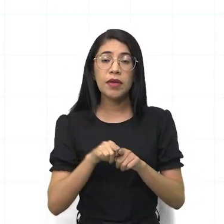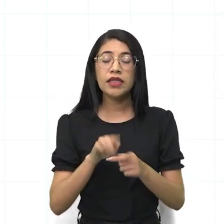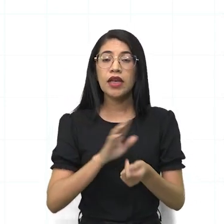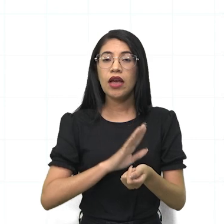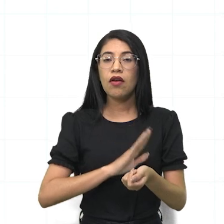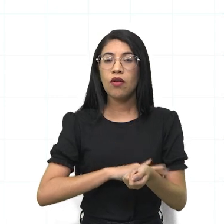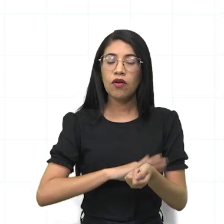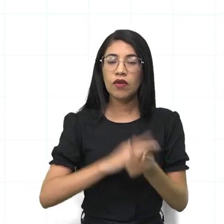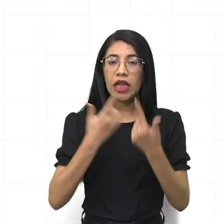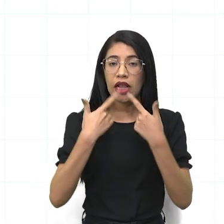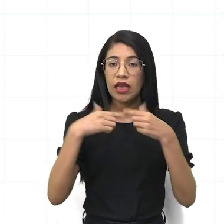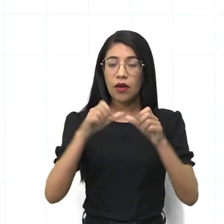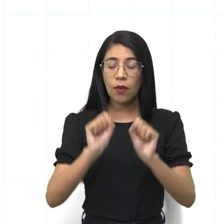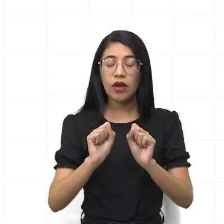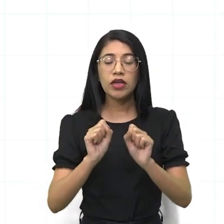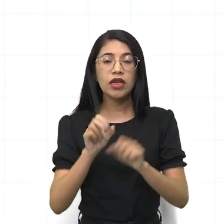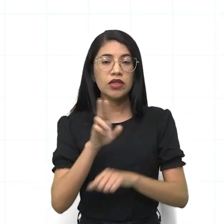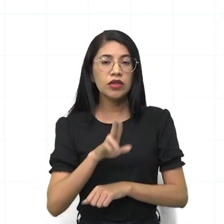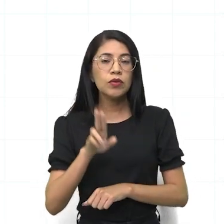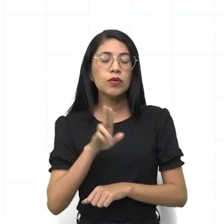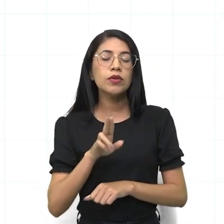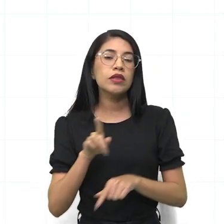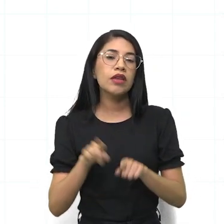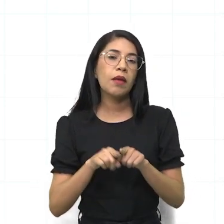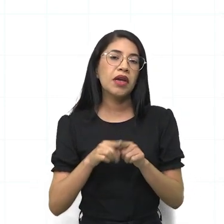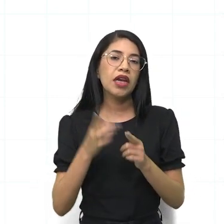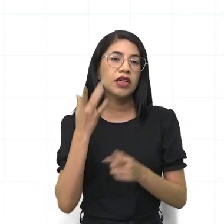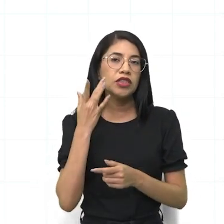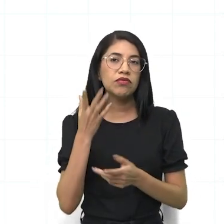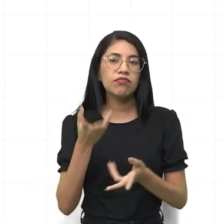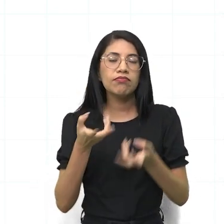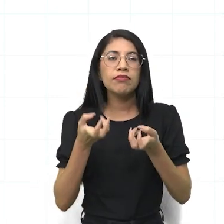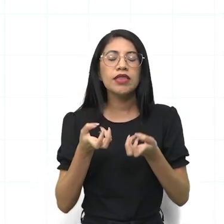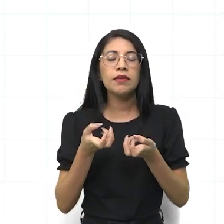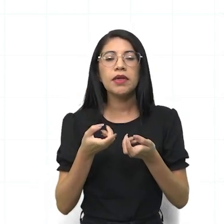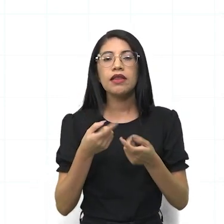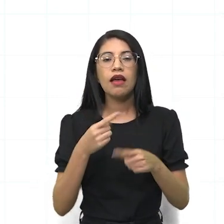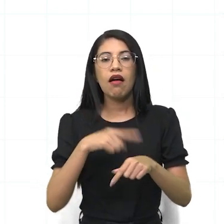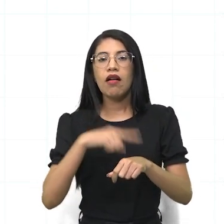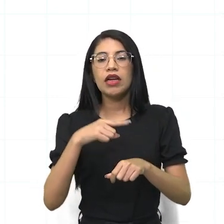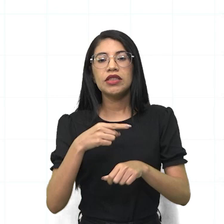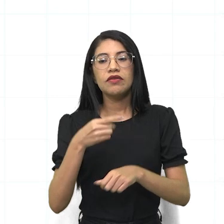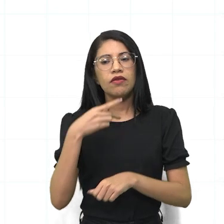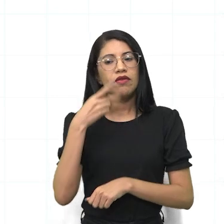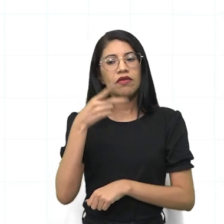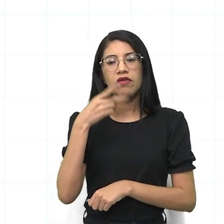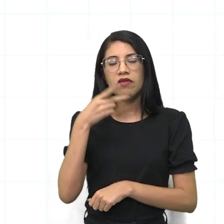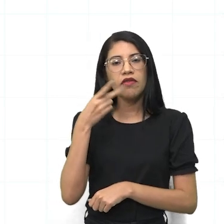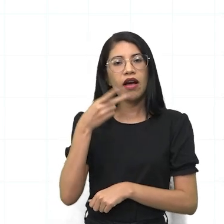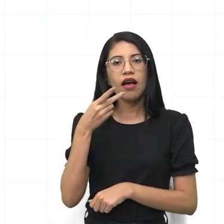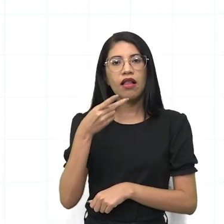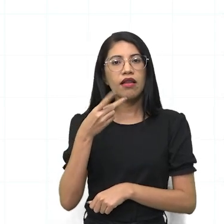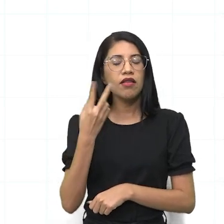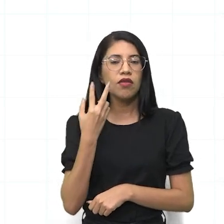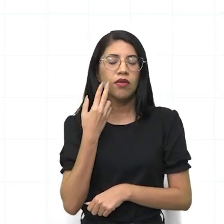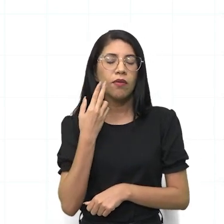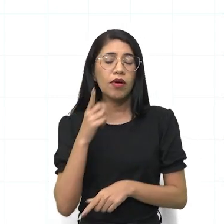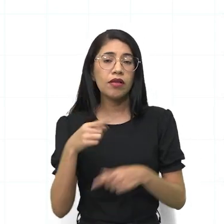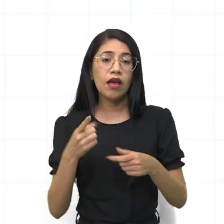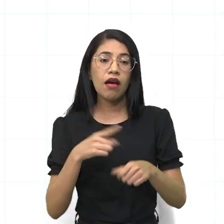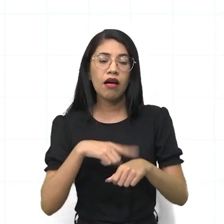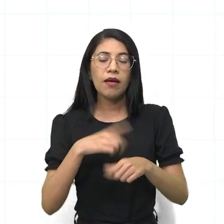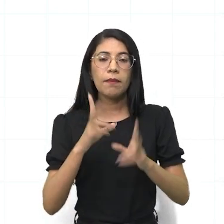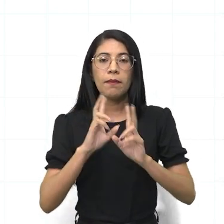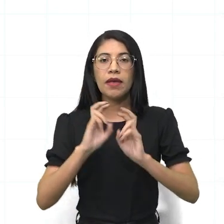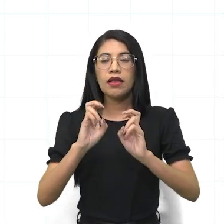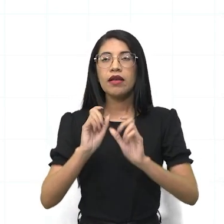linguagem que nós adquirimos aí, que a gente não se, não percebe, a gente vai falando, vai falando, e quando você, é, percebe, já